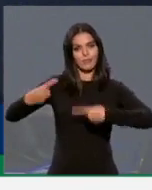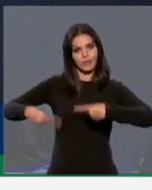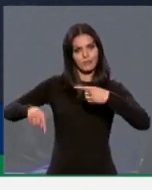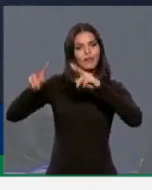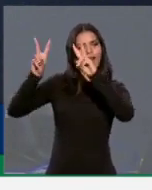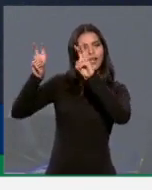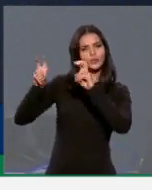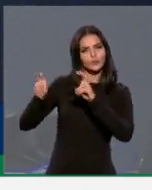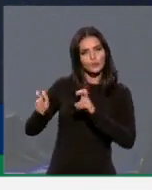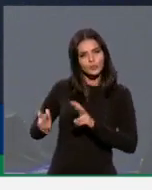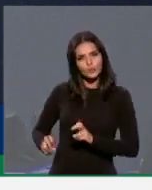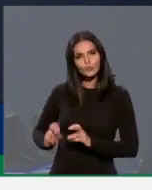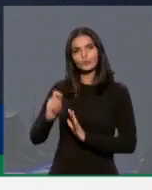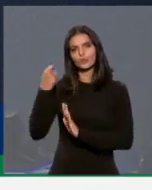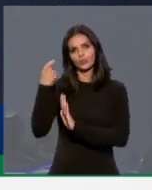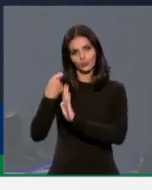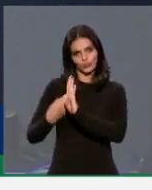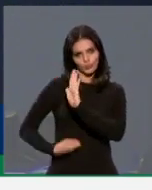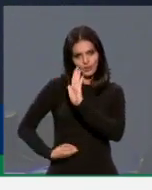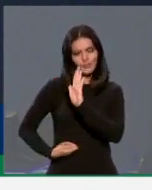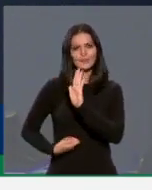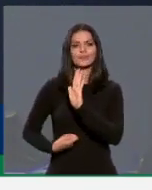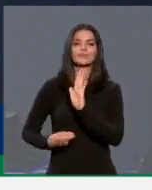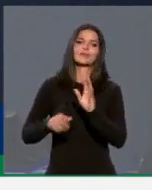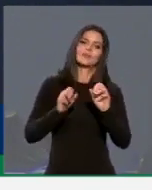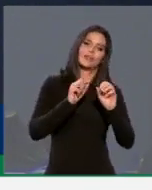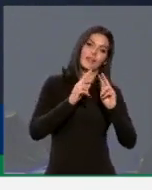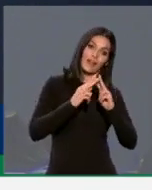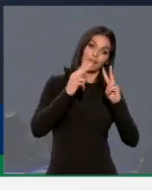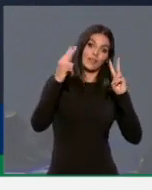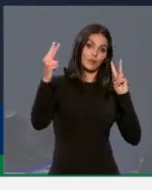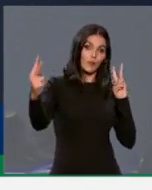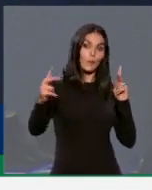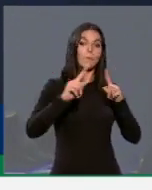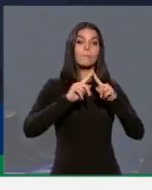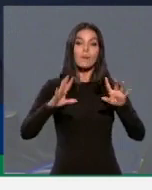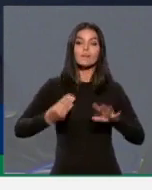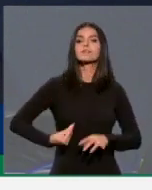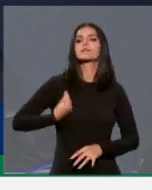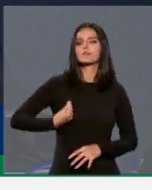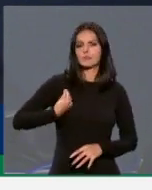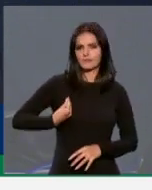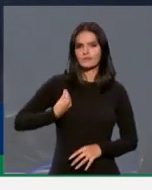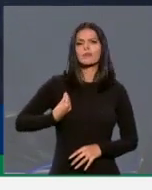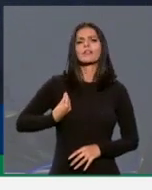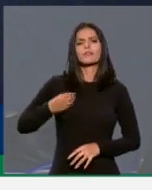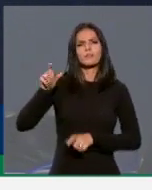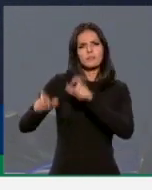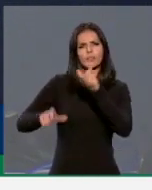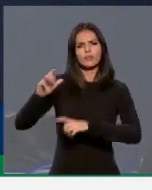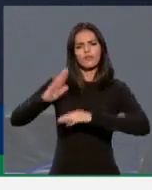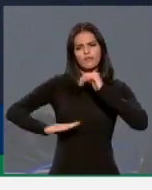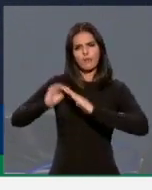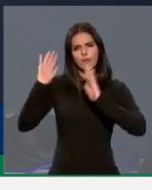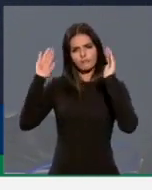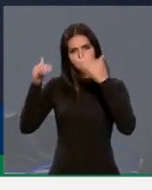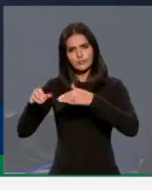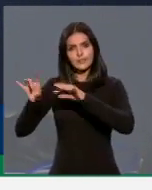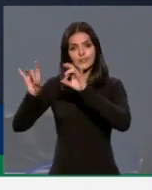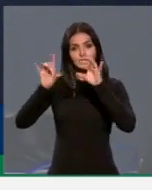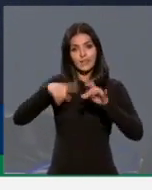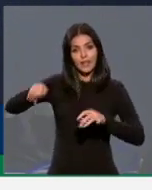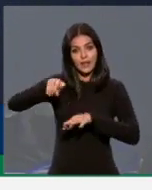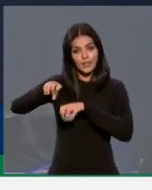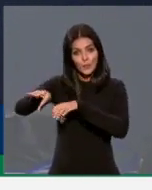As discussões foram feitas pelo sistema remoto, mas com participação de vários especialistas na área de educação, nessas audiências